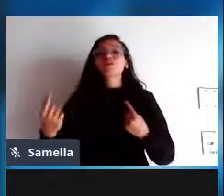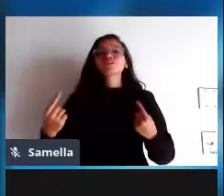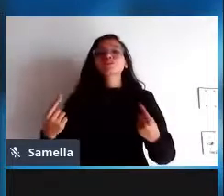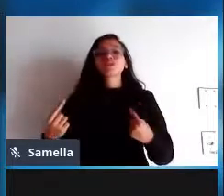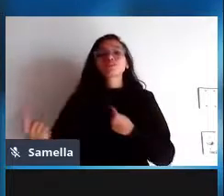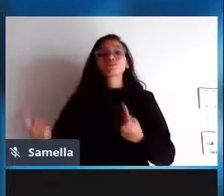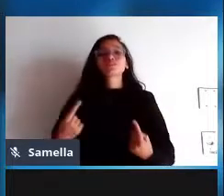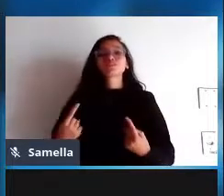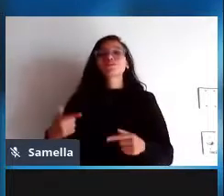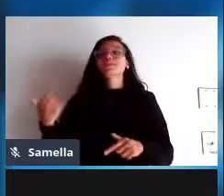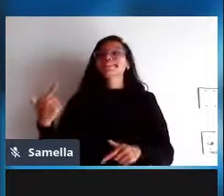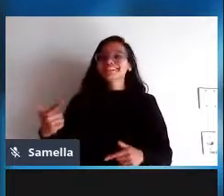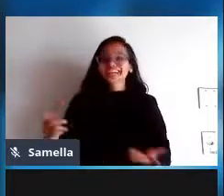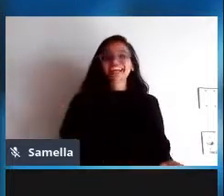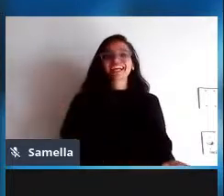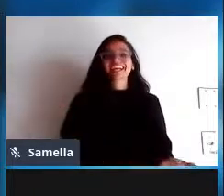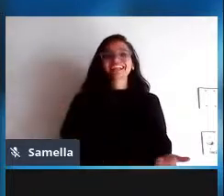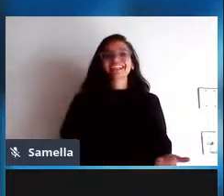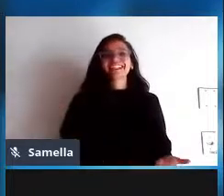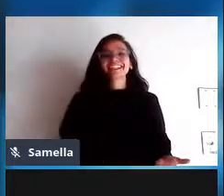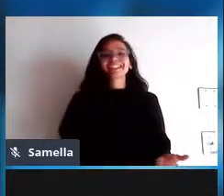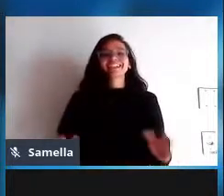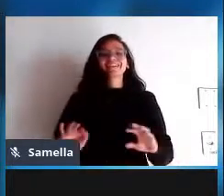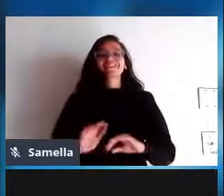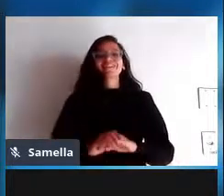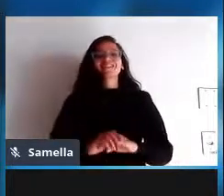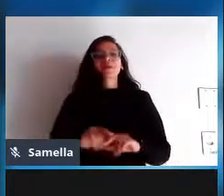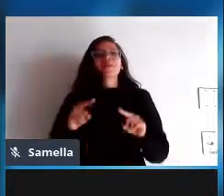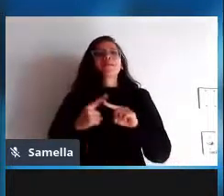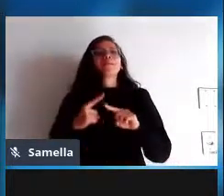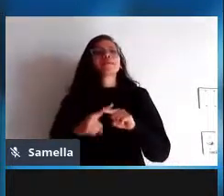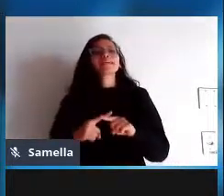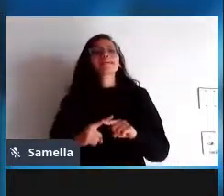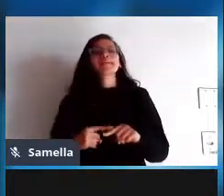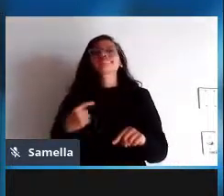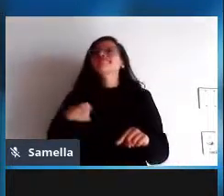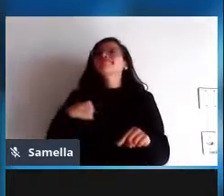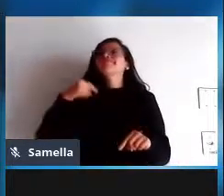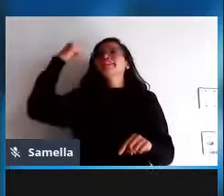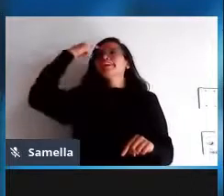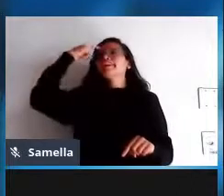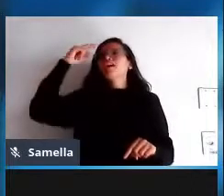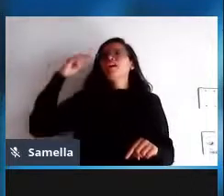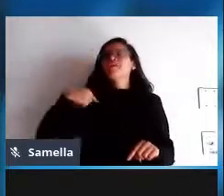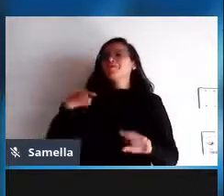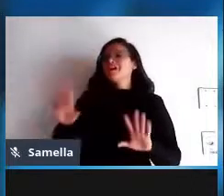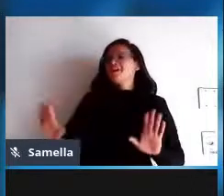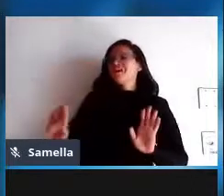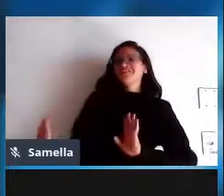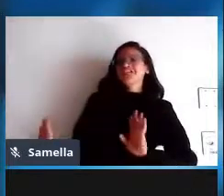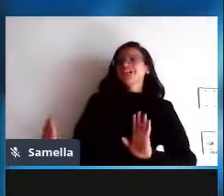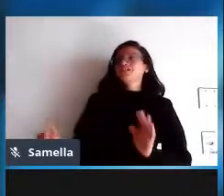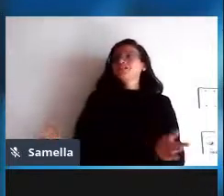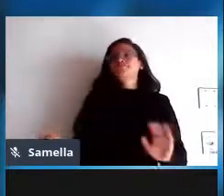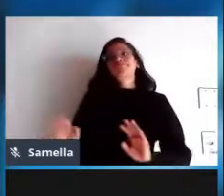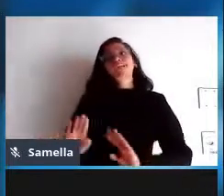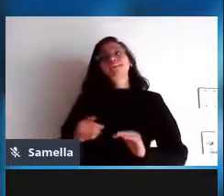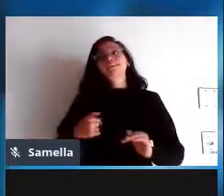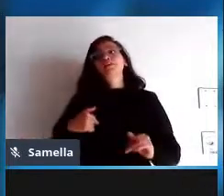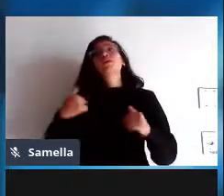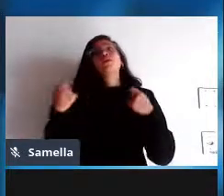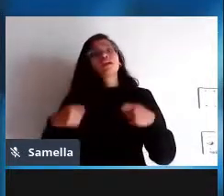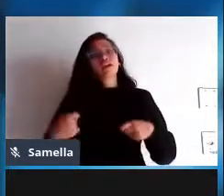dessa comunidade por que que eu continuo participando ou então se eu só absorvo